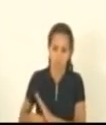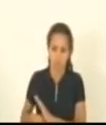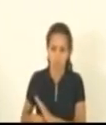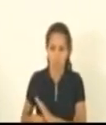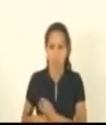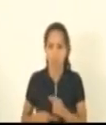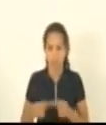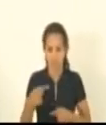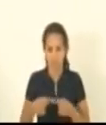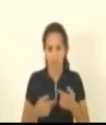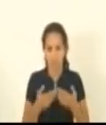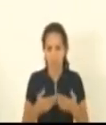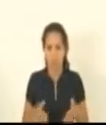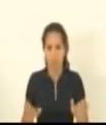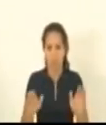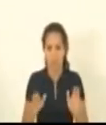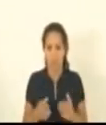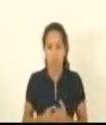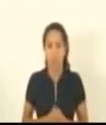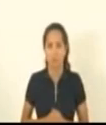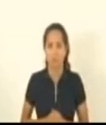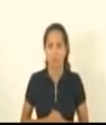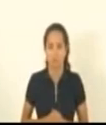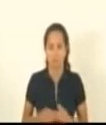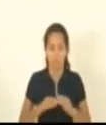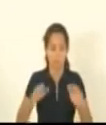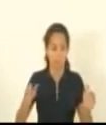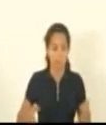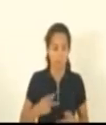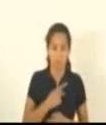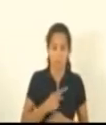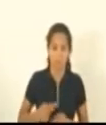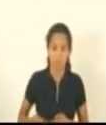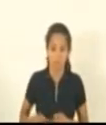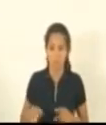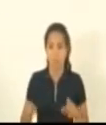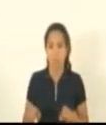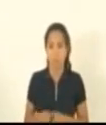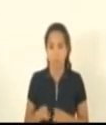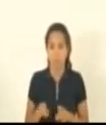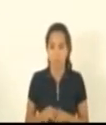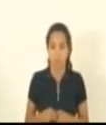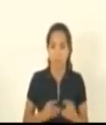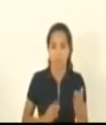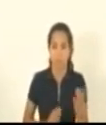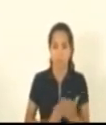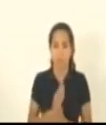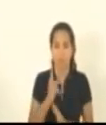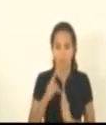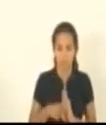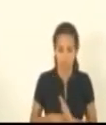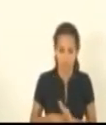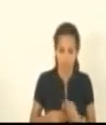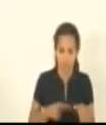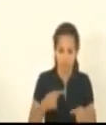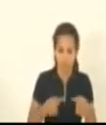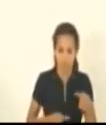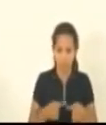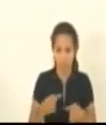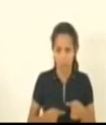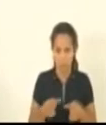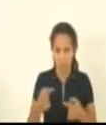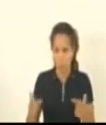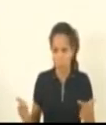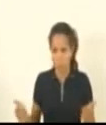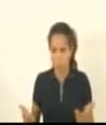discussão pela mesa senhor presidente também pela aprovação do projeto em discussão não havendo queira